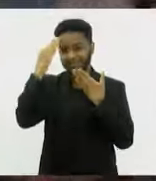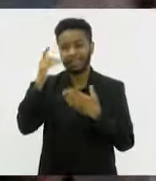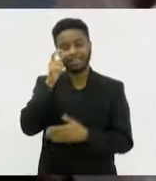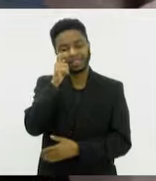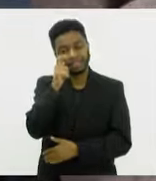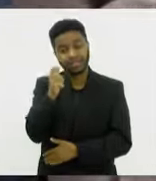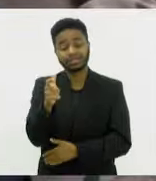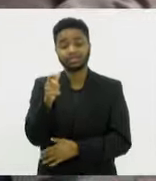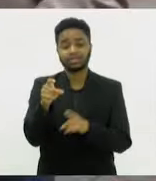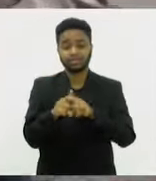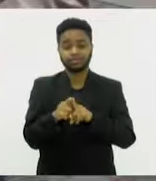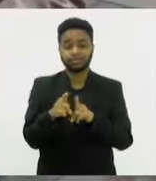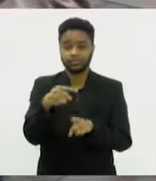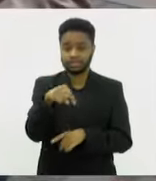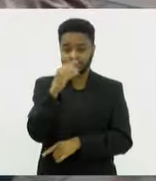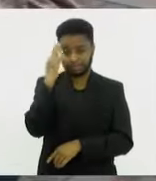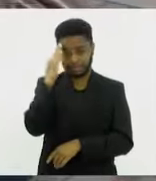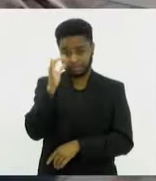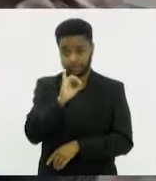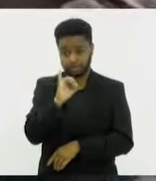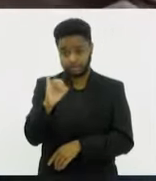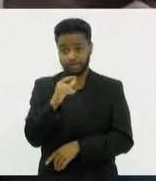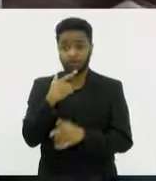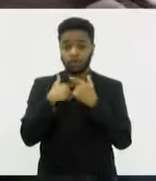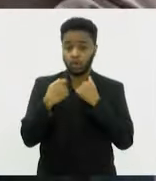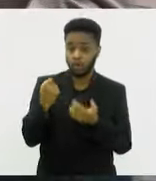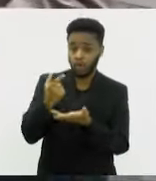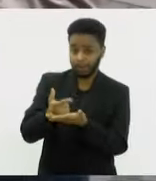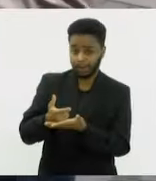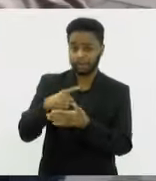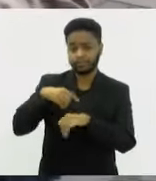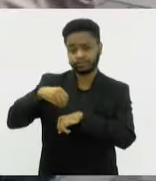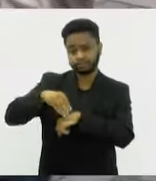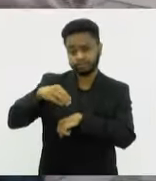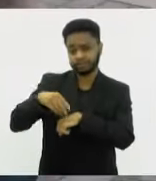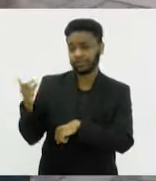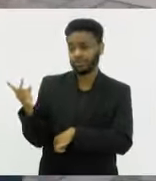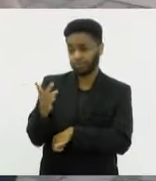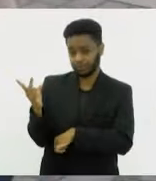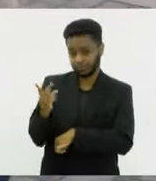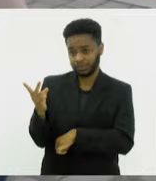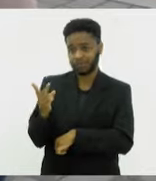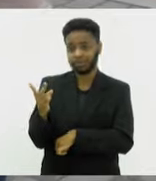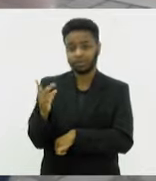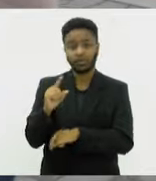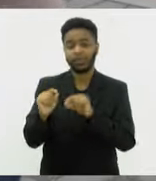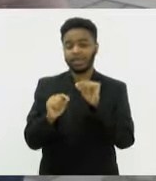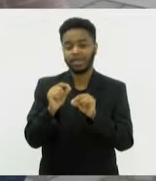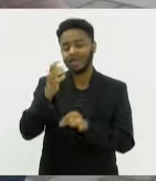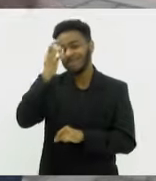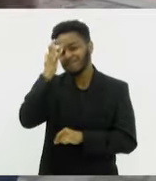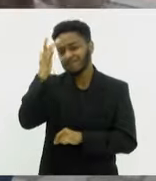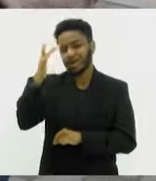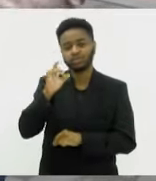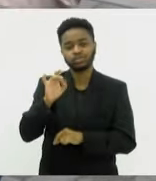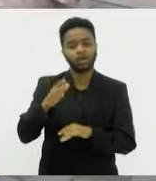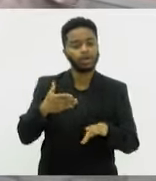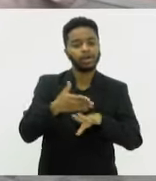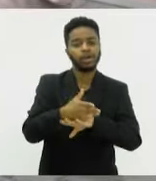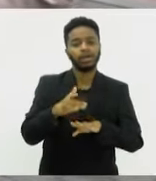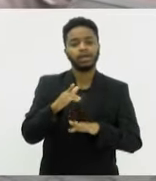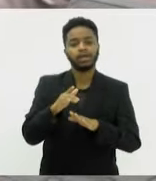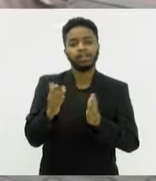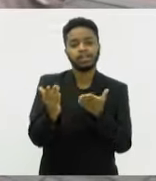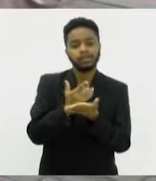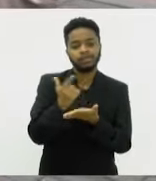interessante. E vocês já sabem, querendo adquirir o recado da Josiane, o recado da Denise, é fácil. É só ir na livraria, na